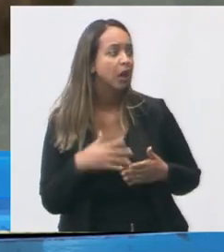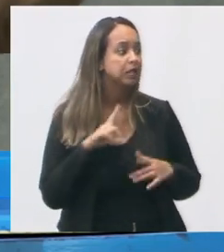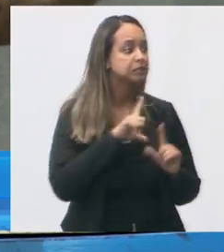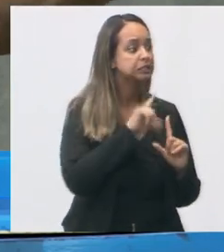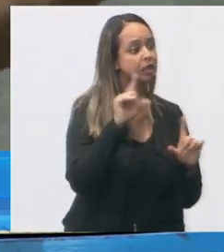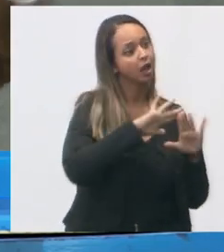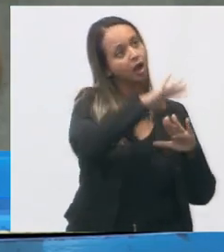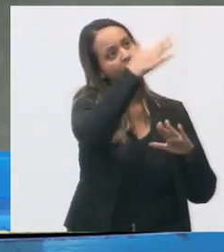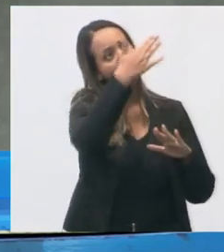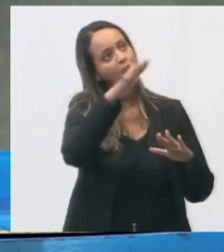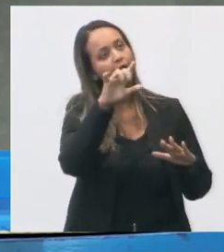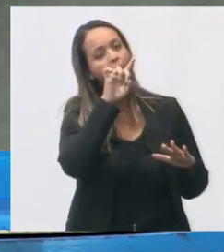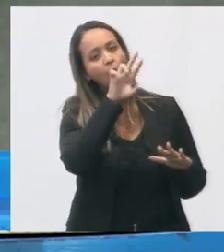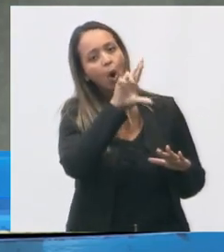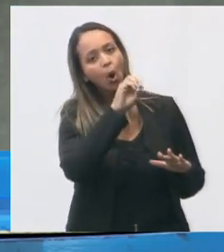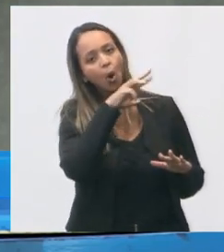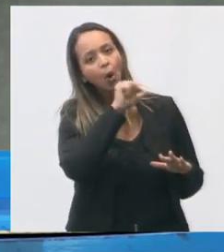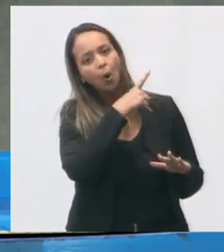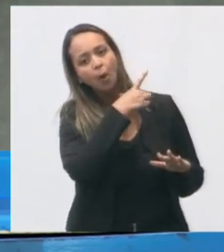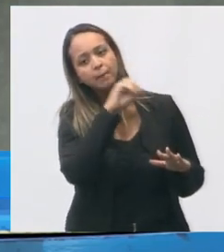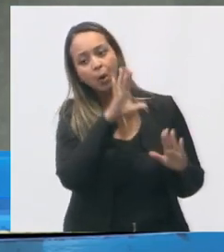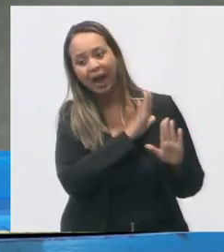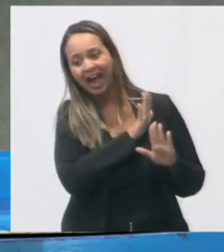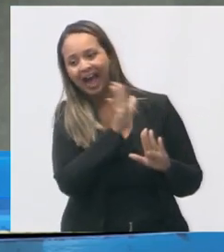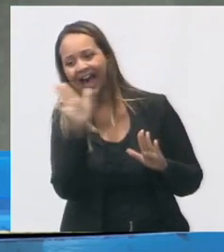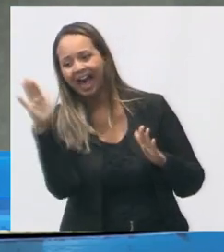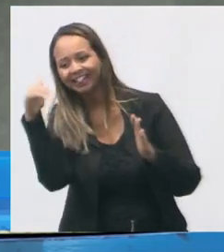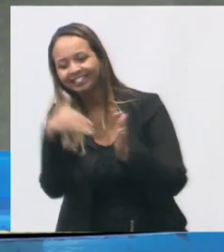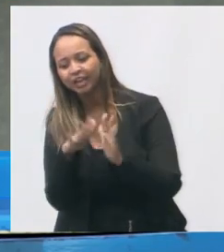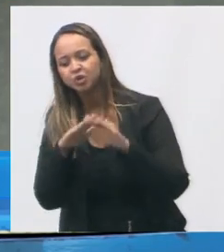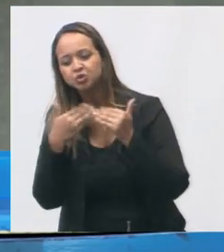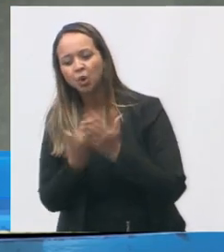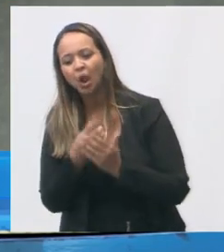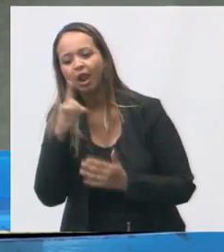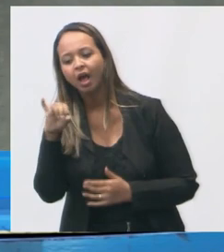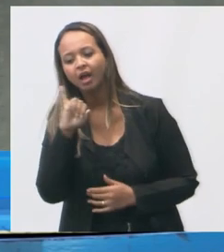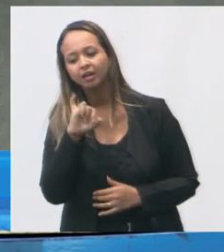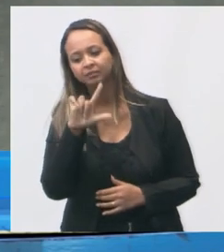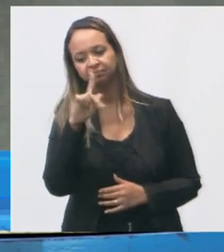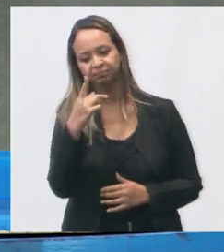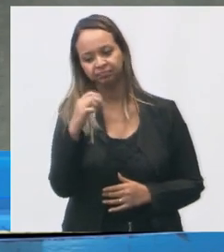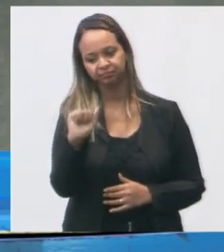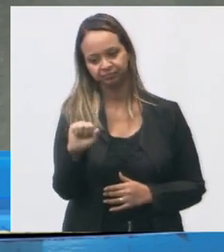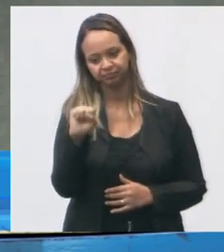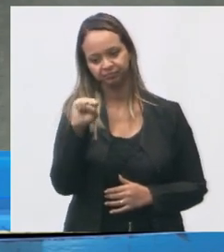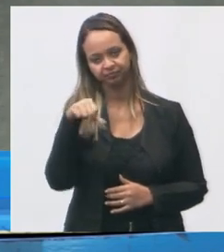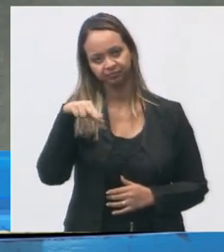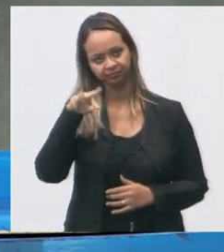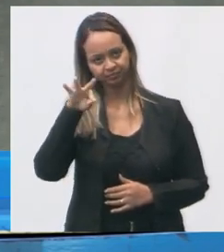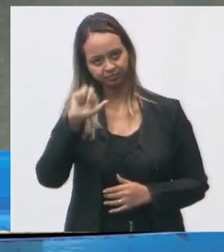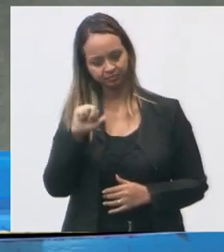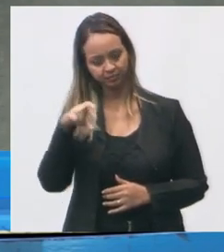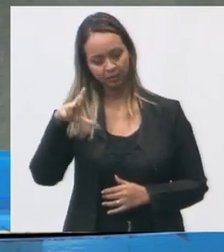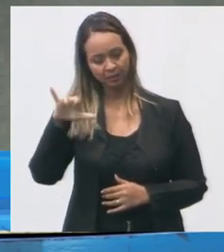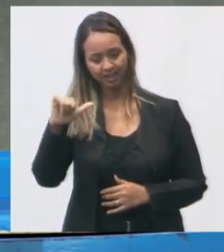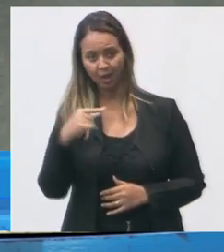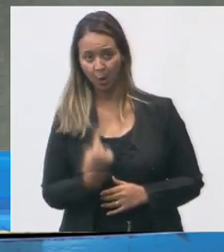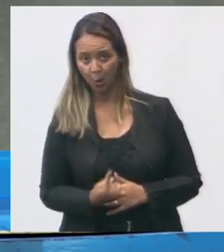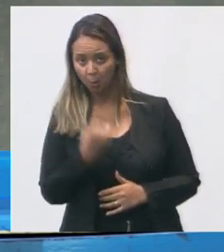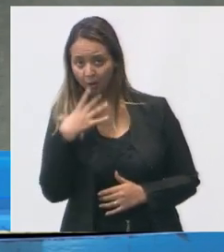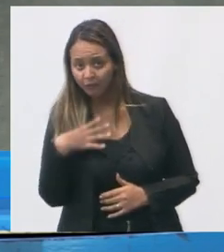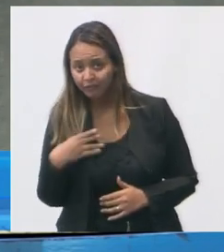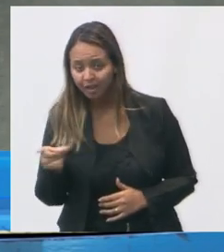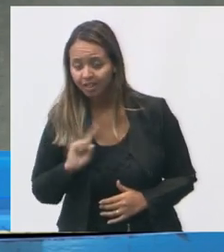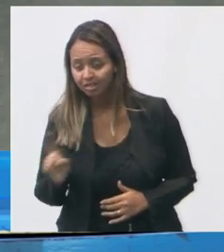até ele de Santa Maria carregando os filhos. Não é um filho só, são três ou quatro. E, às vezes, afetou até a